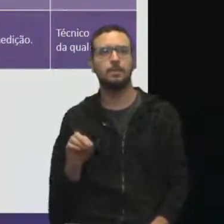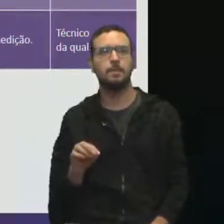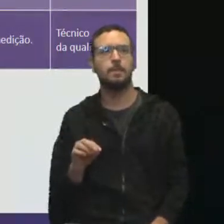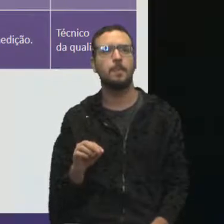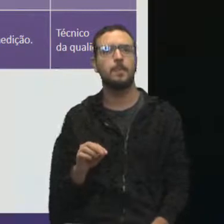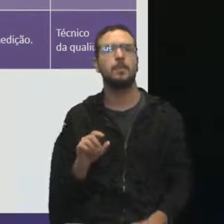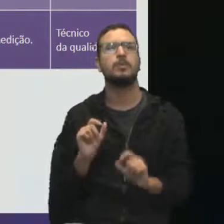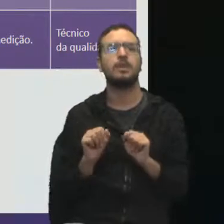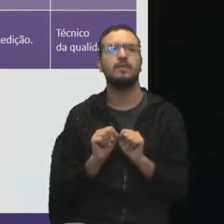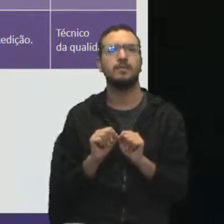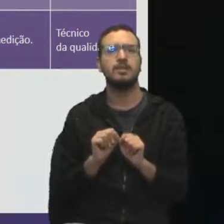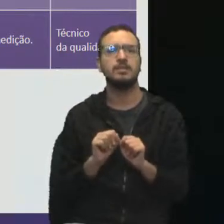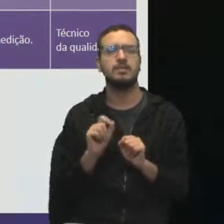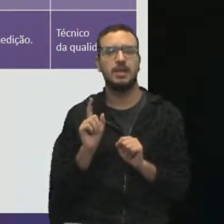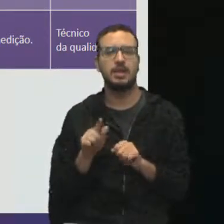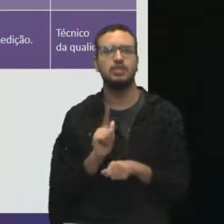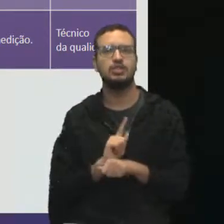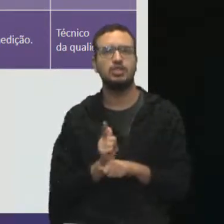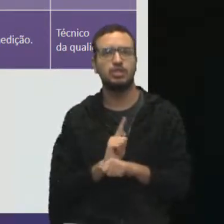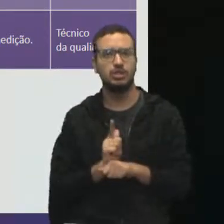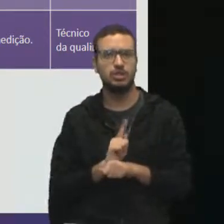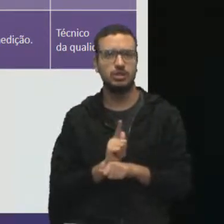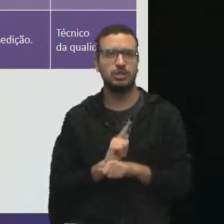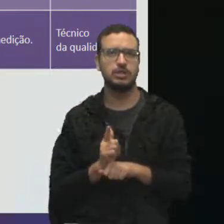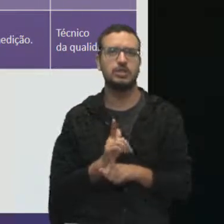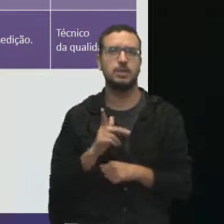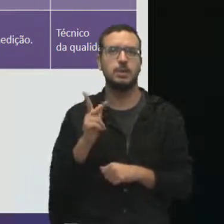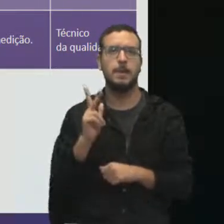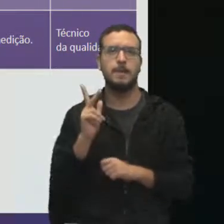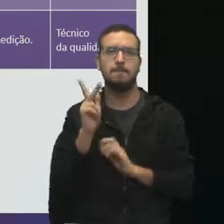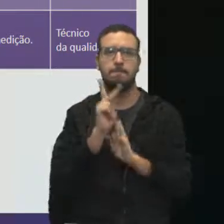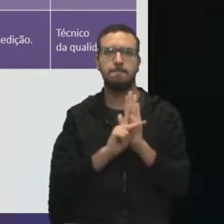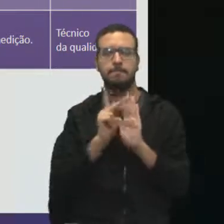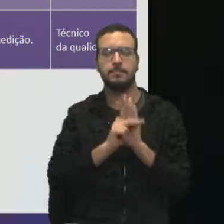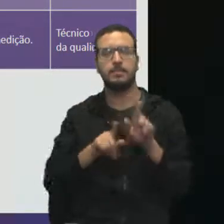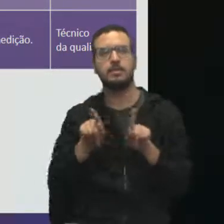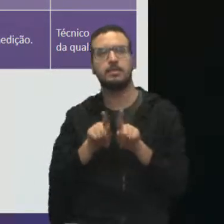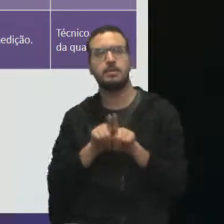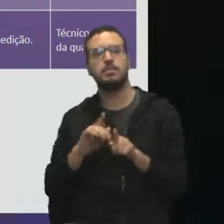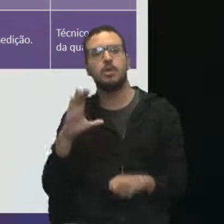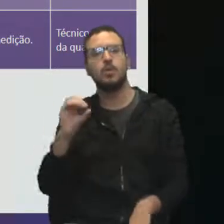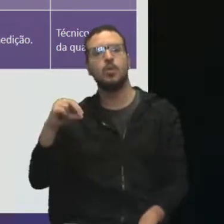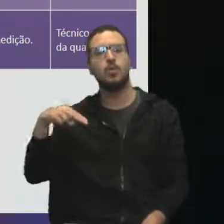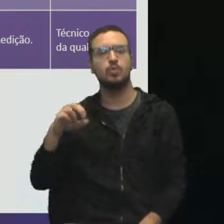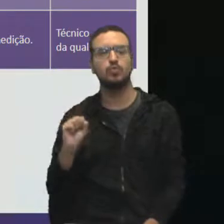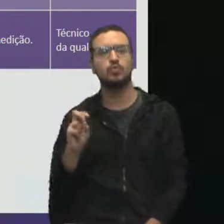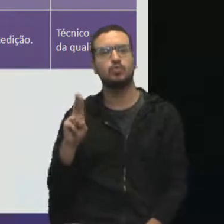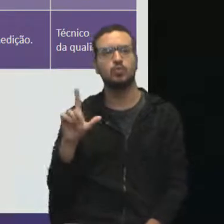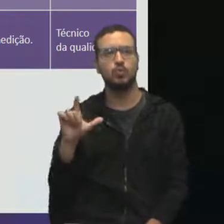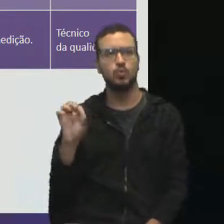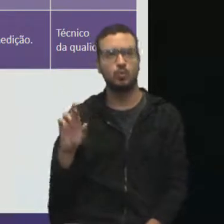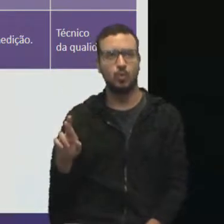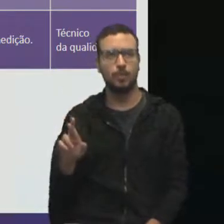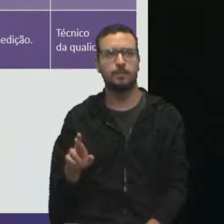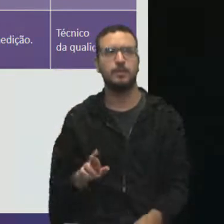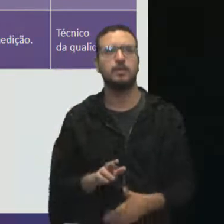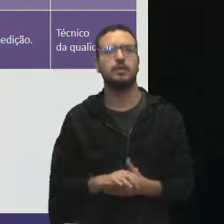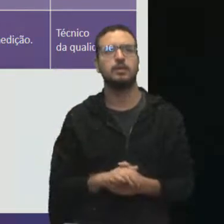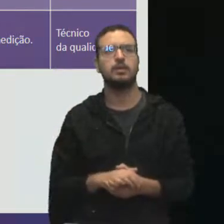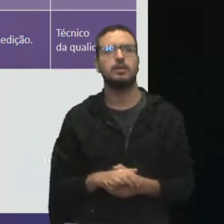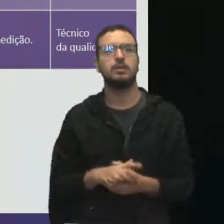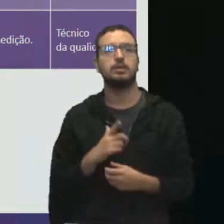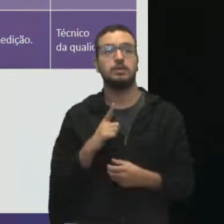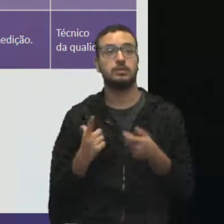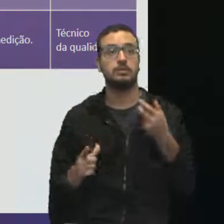aplica? Gerente de projetos e também um consultor, que pode ser um técnico ou um engenheiro de qualidade. Duas